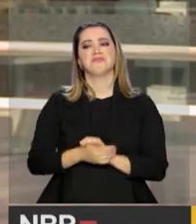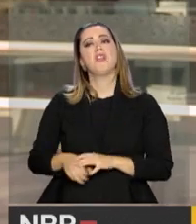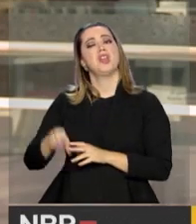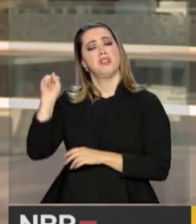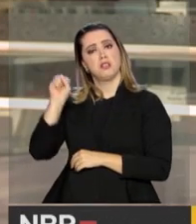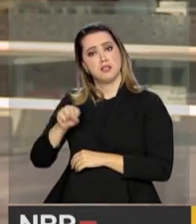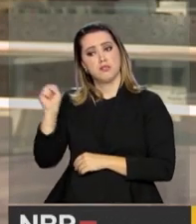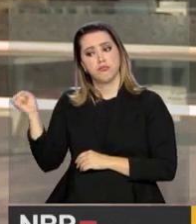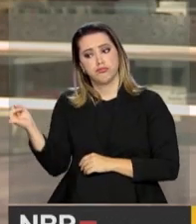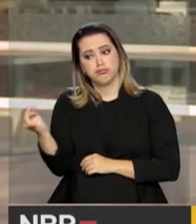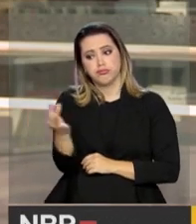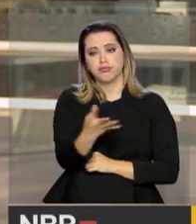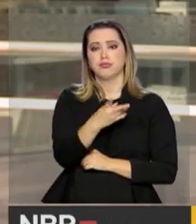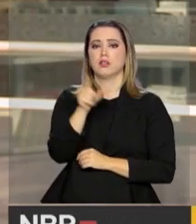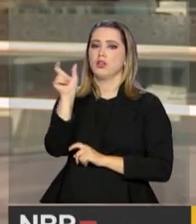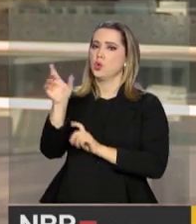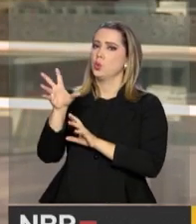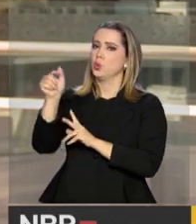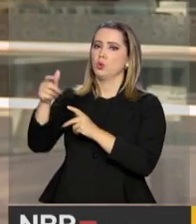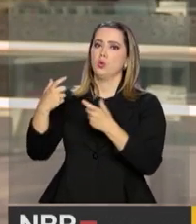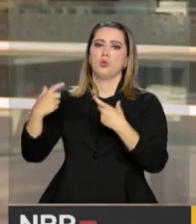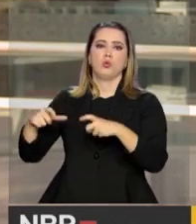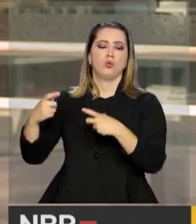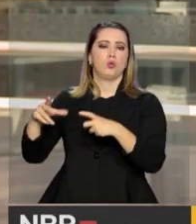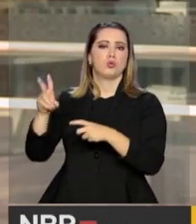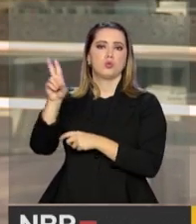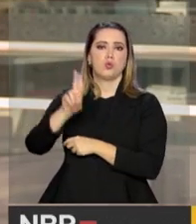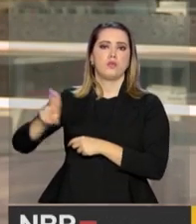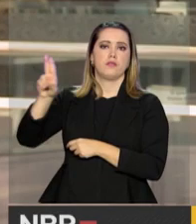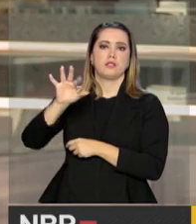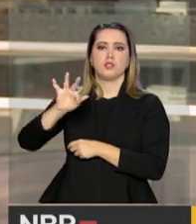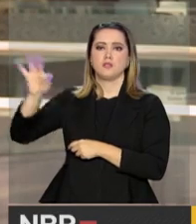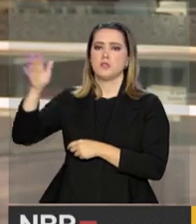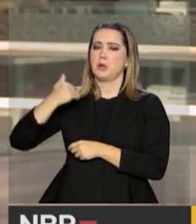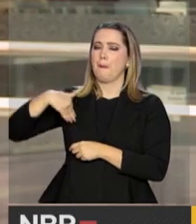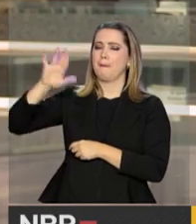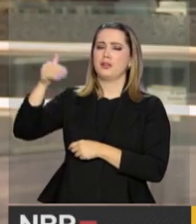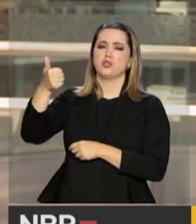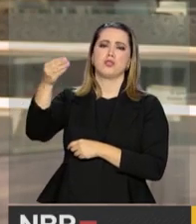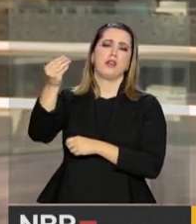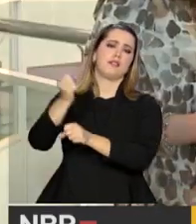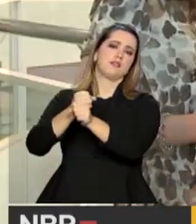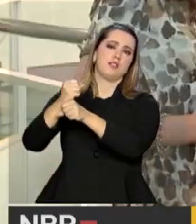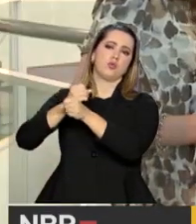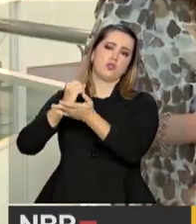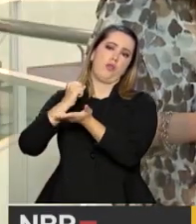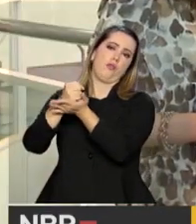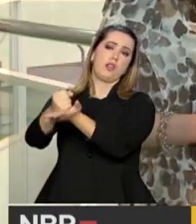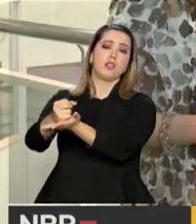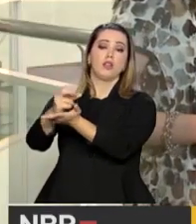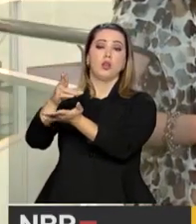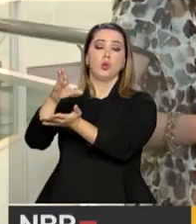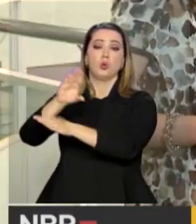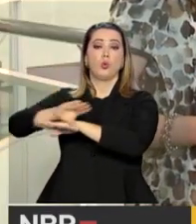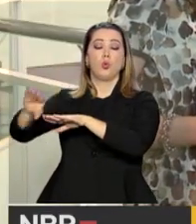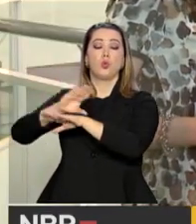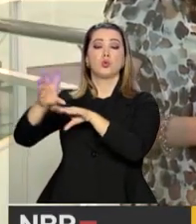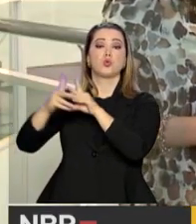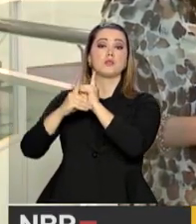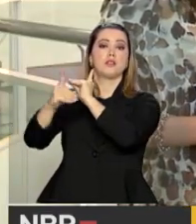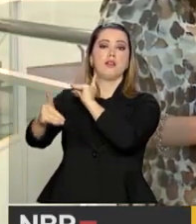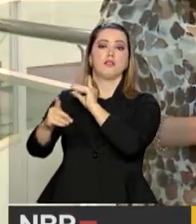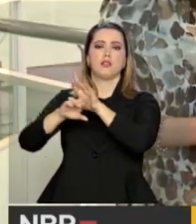Todas as grandes universidades federais já contam com mais de 10 anos de oferta de cursos à distância, né? Nos mais variados